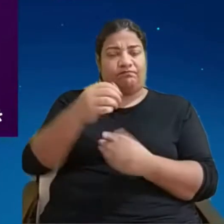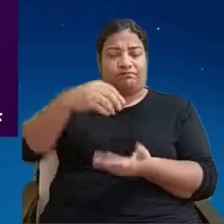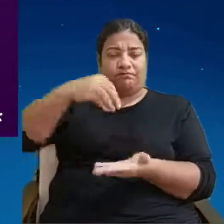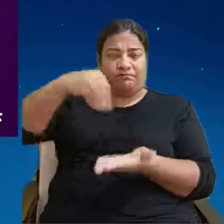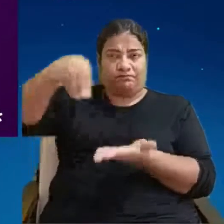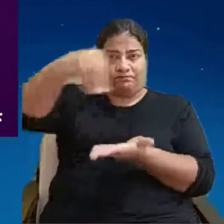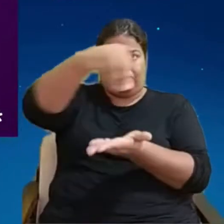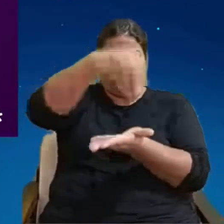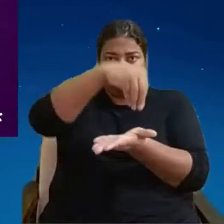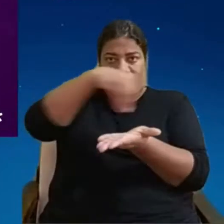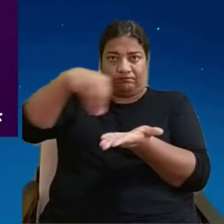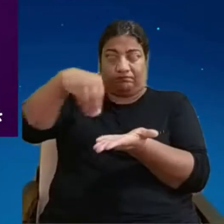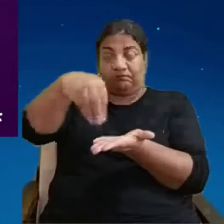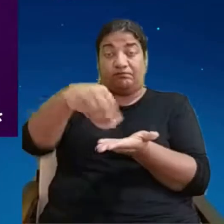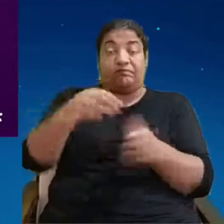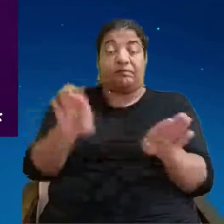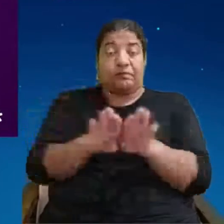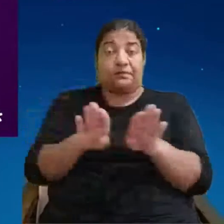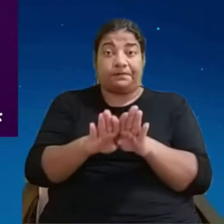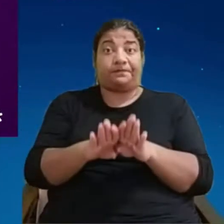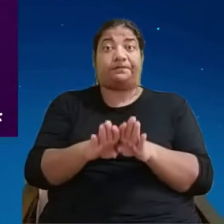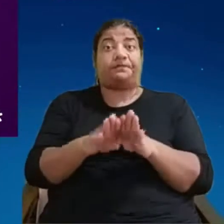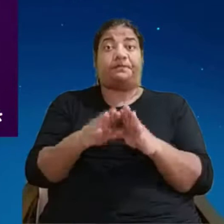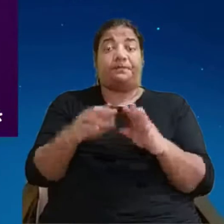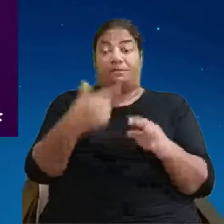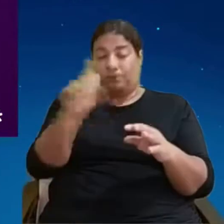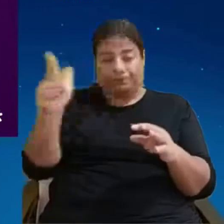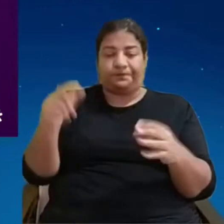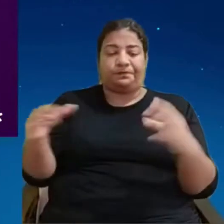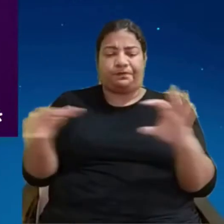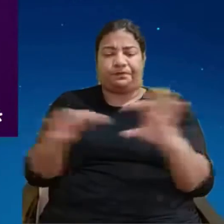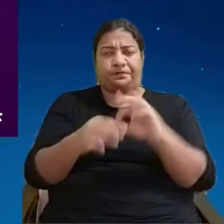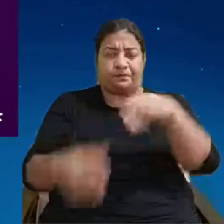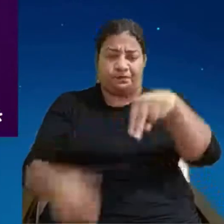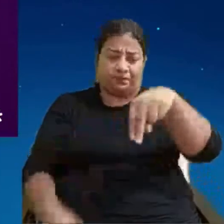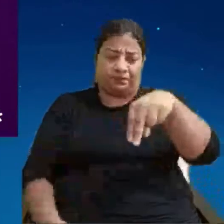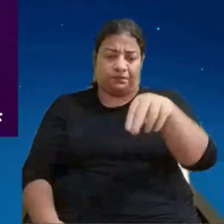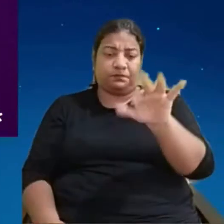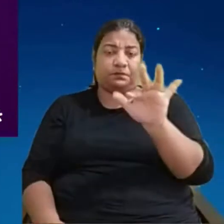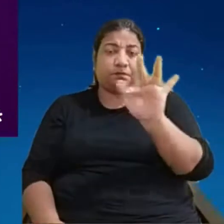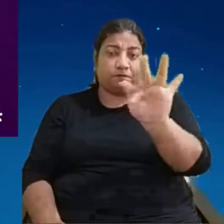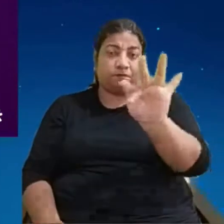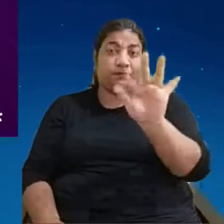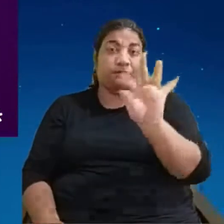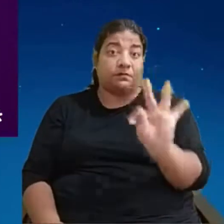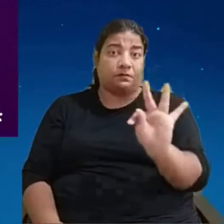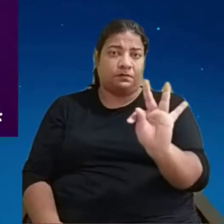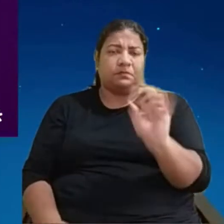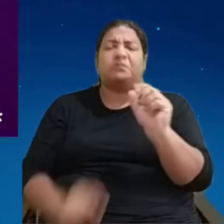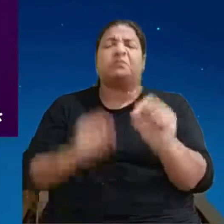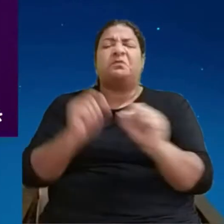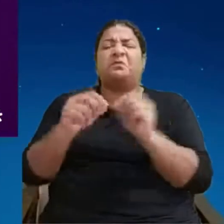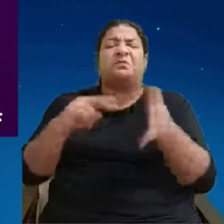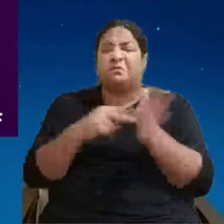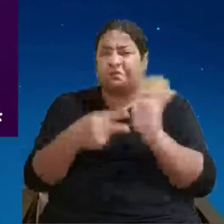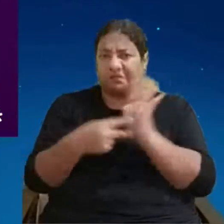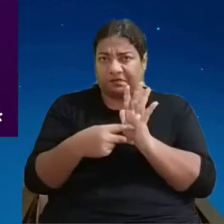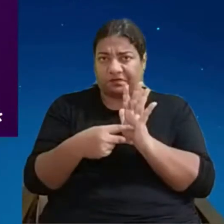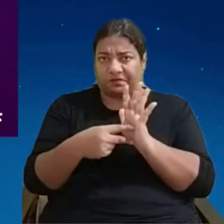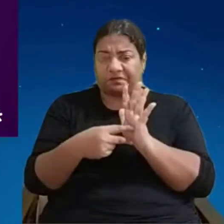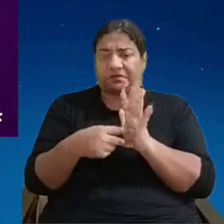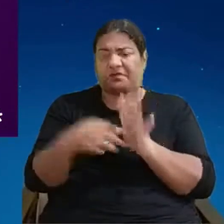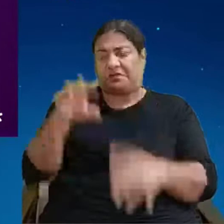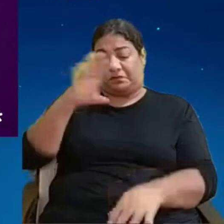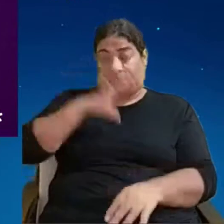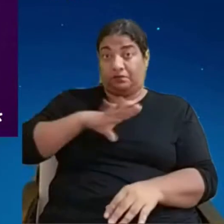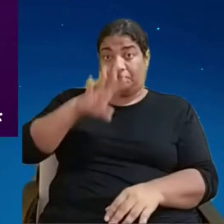NFT. O que é um NFT? Para português, é um token não fugível. O que você vai fazer com